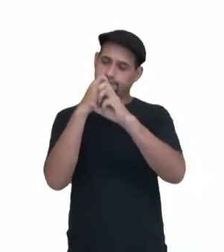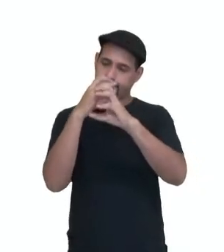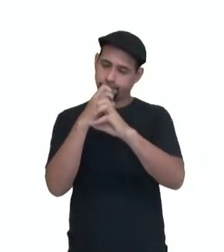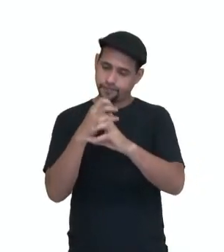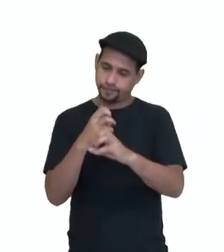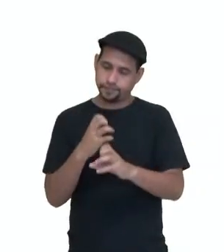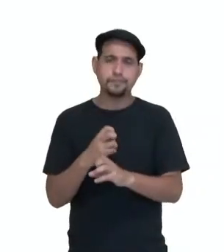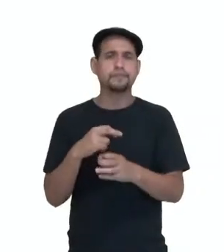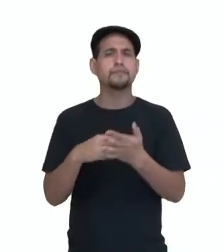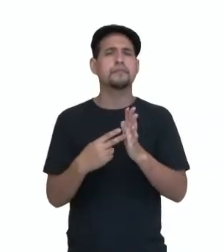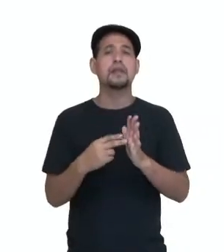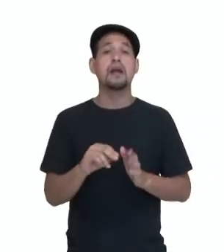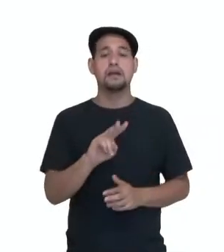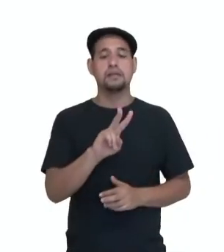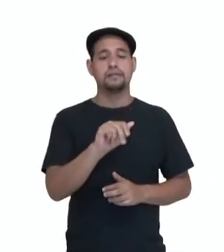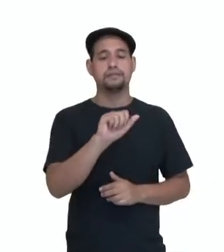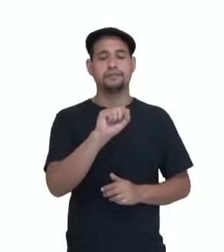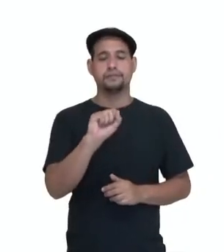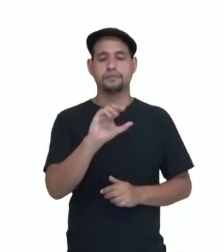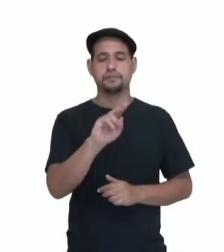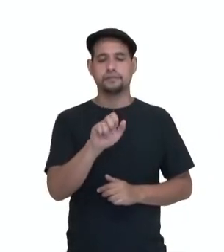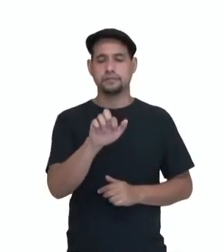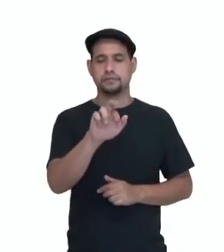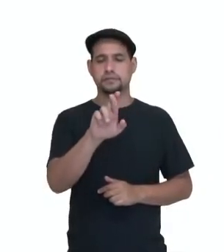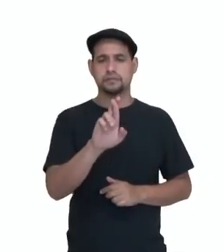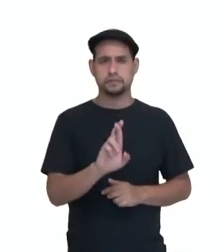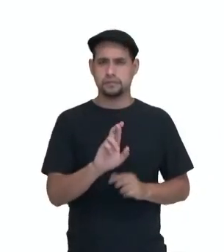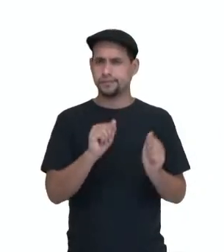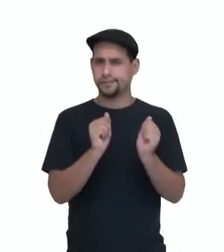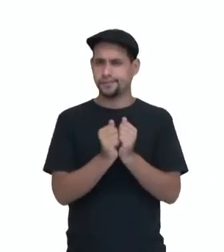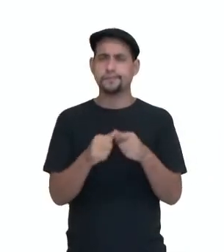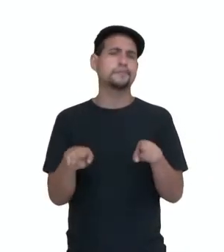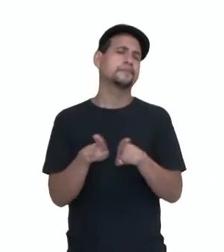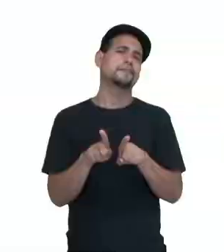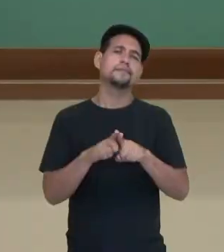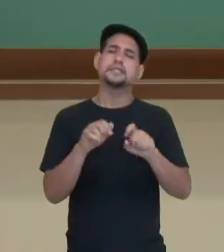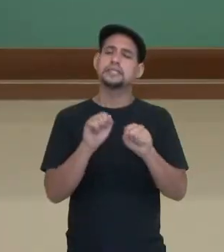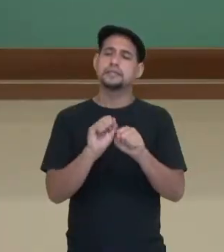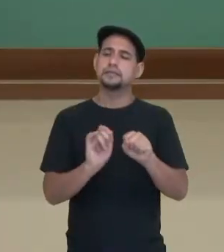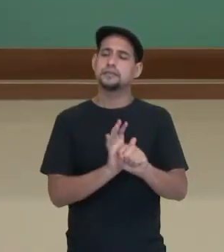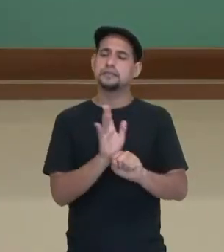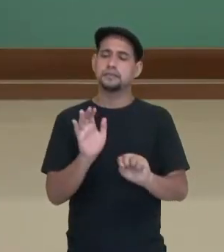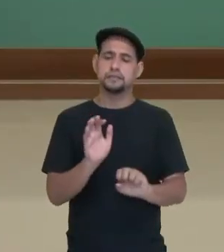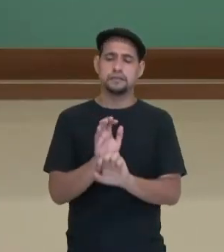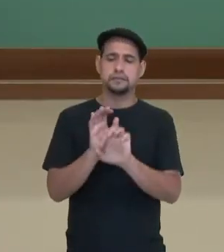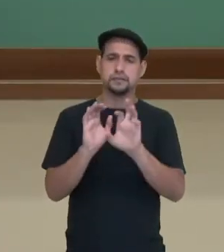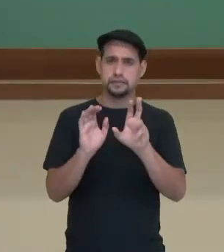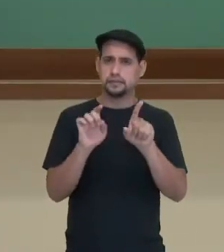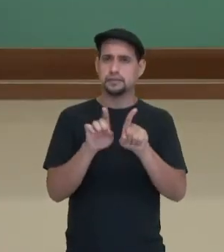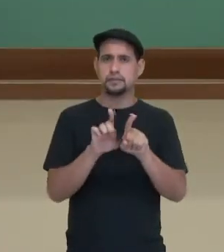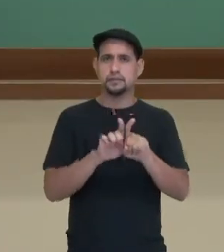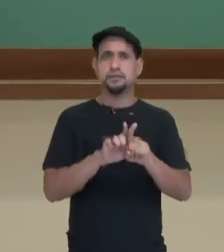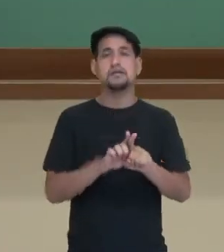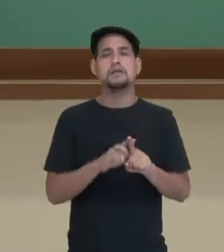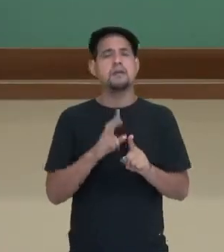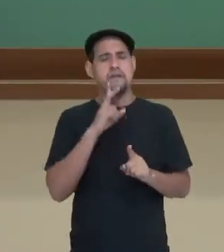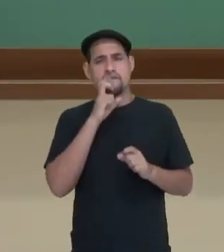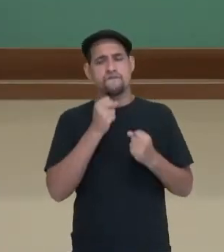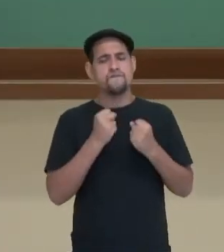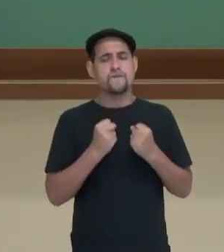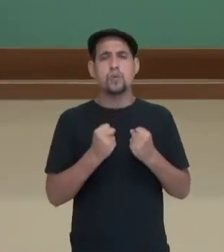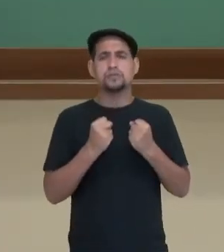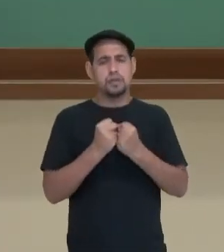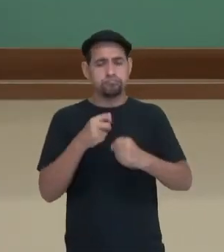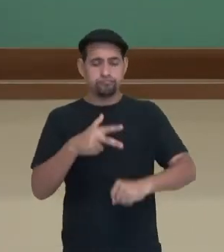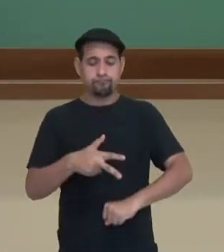Ele é vascular, tem vasos sanguíneos nos ossos e também tem ramificações nervosas. Tem a função de sustentação